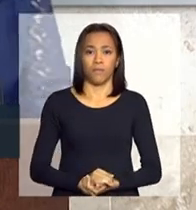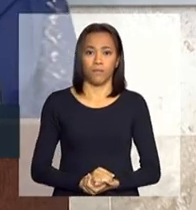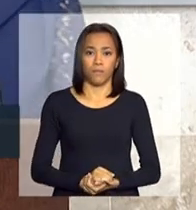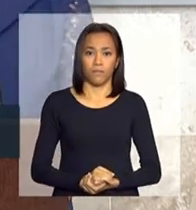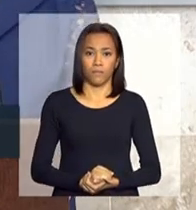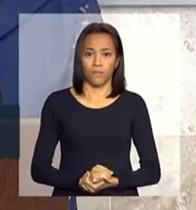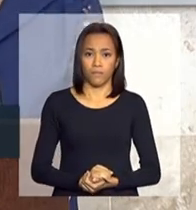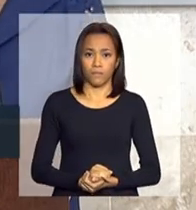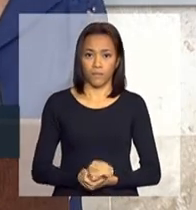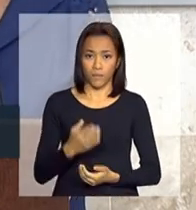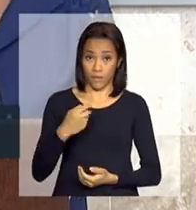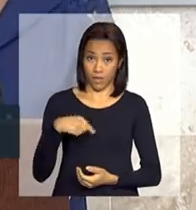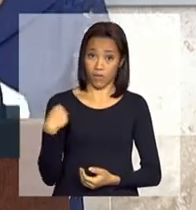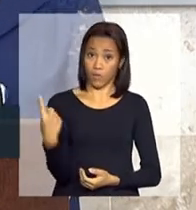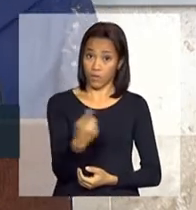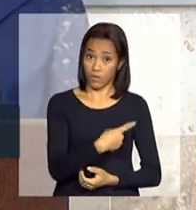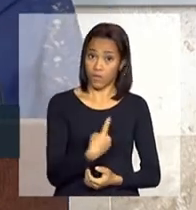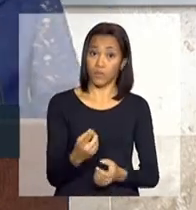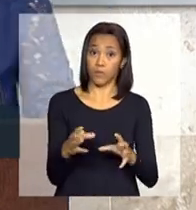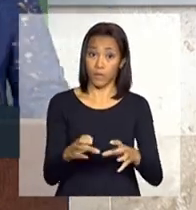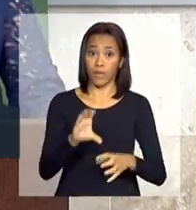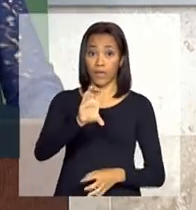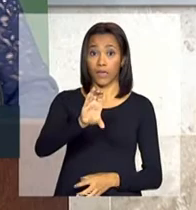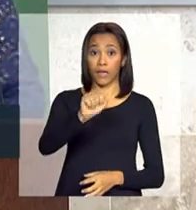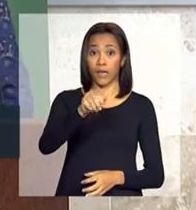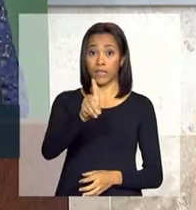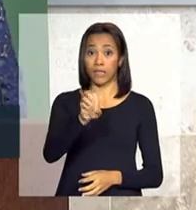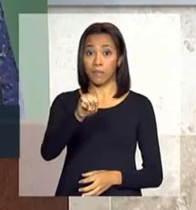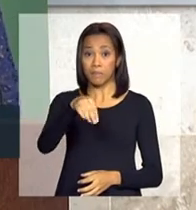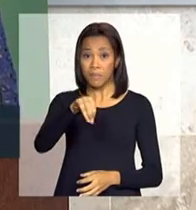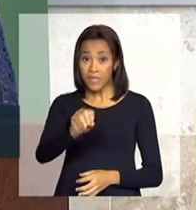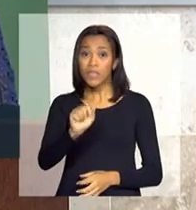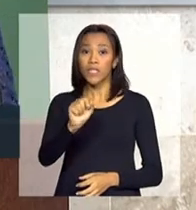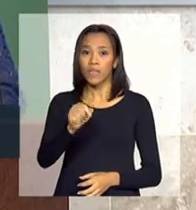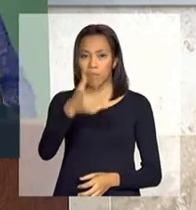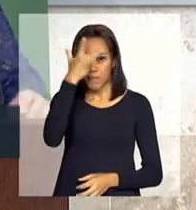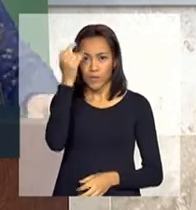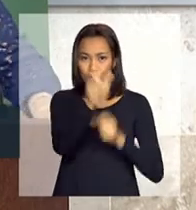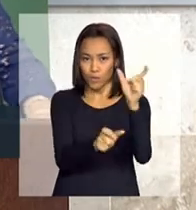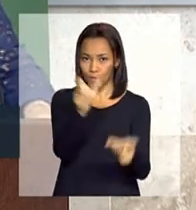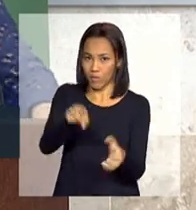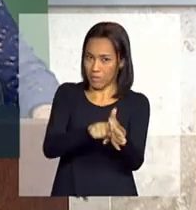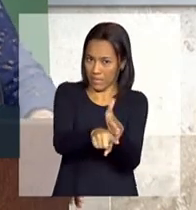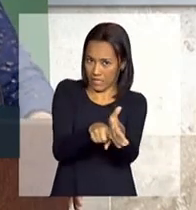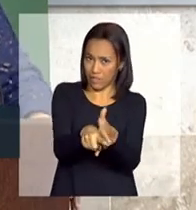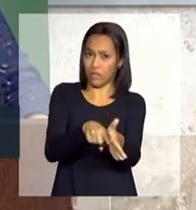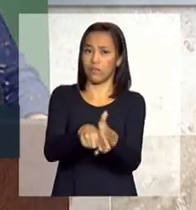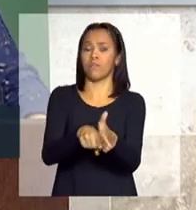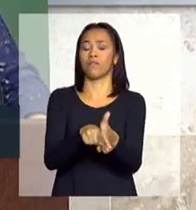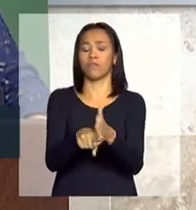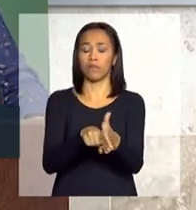academia, aos nossos pesquisadores, através